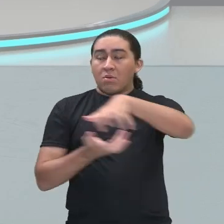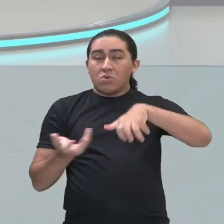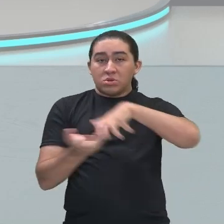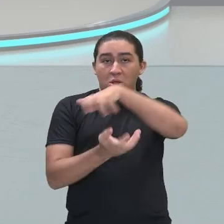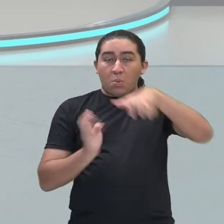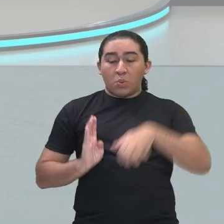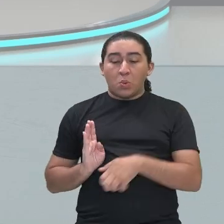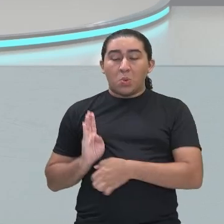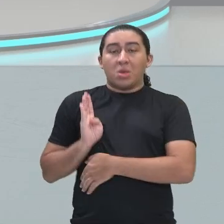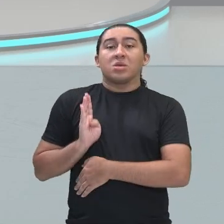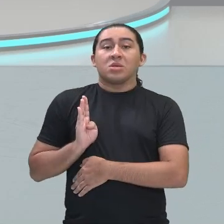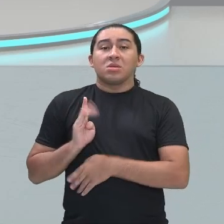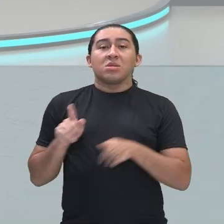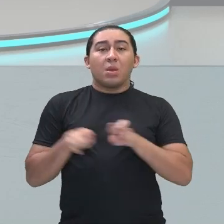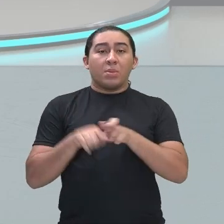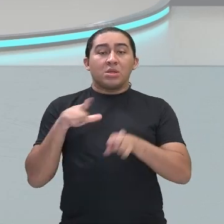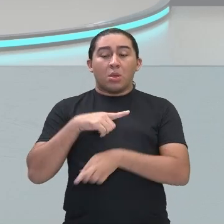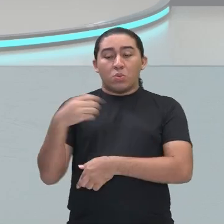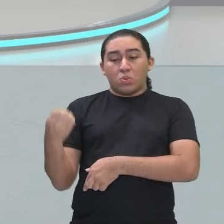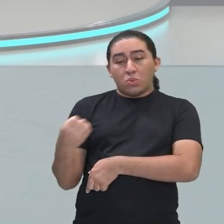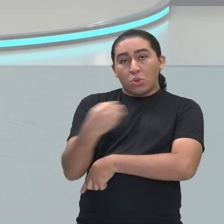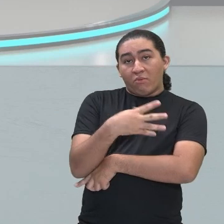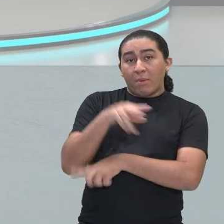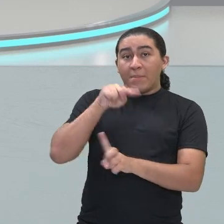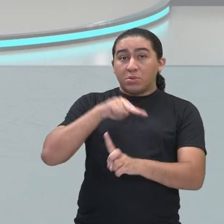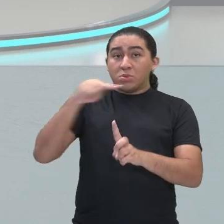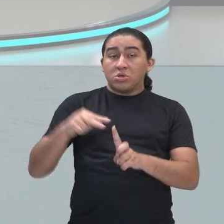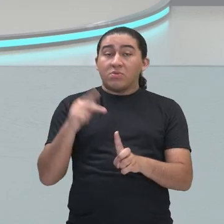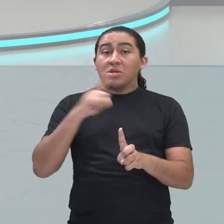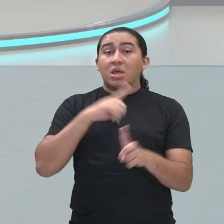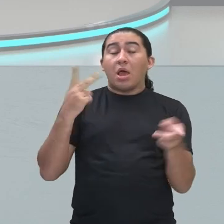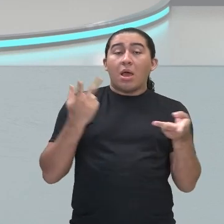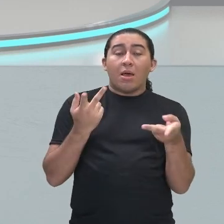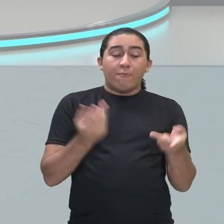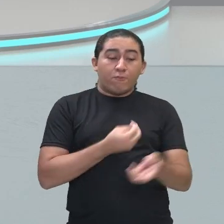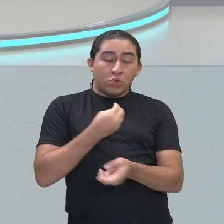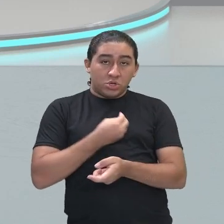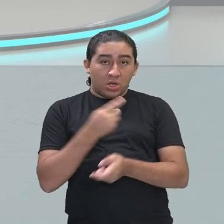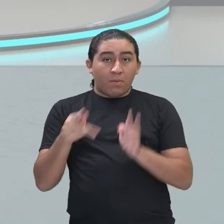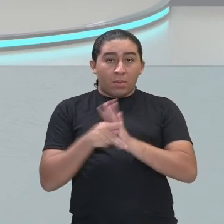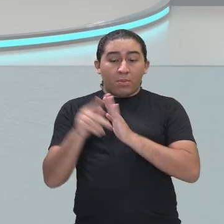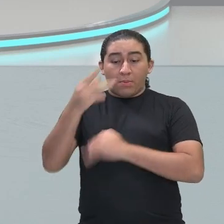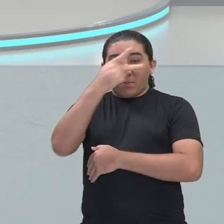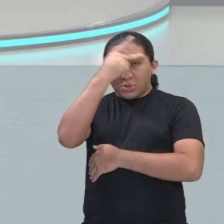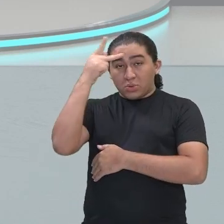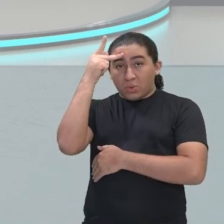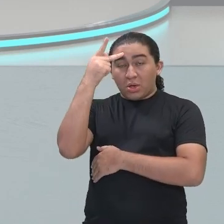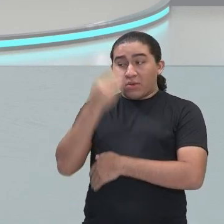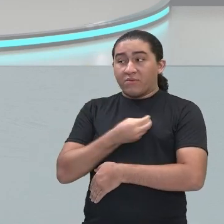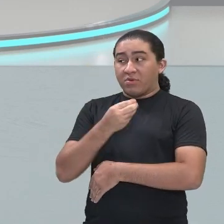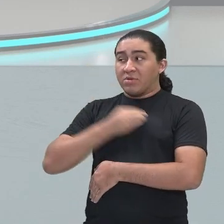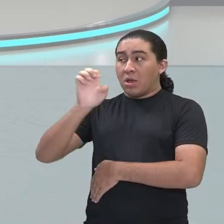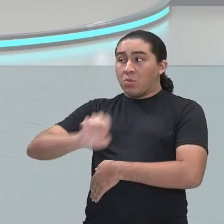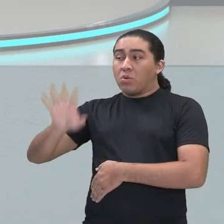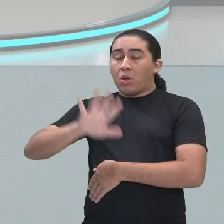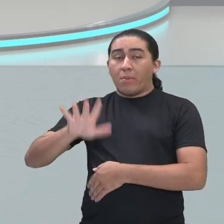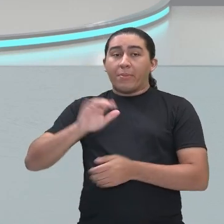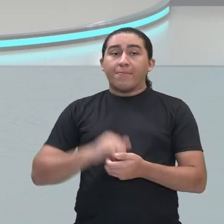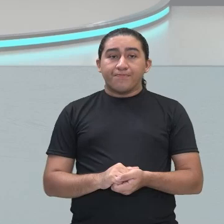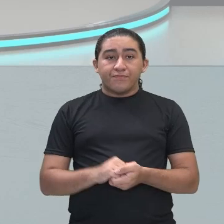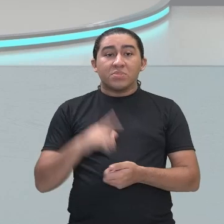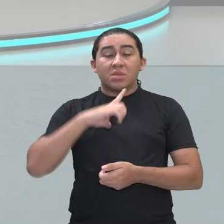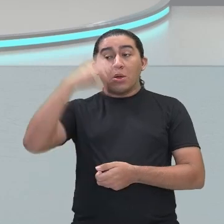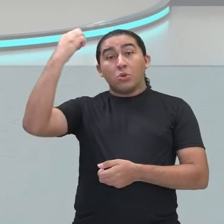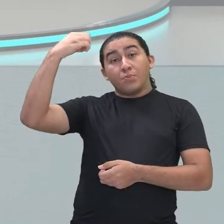impuseram um novo paradigma no modo de vida dos europeus. O iluminismo é um período das luzes, é um